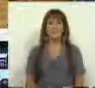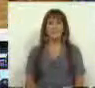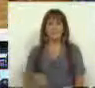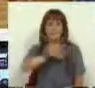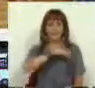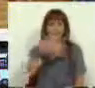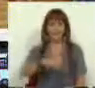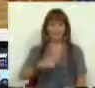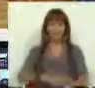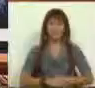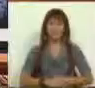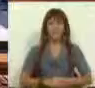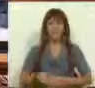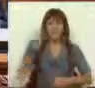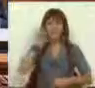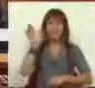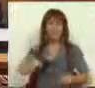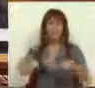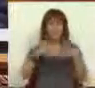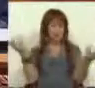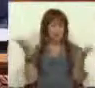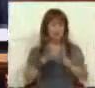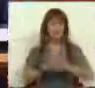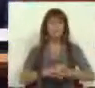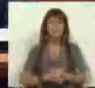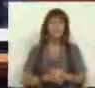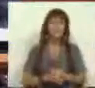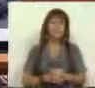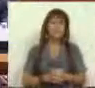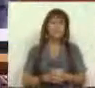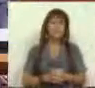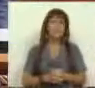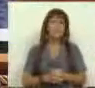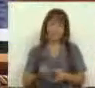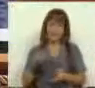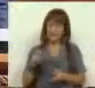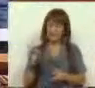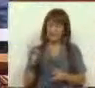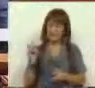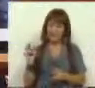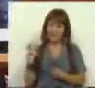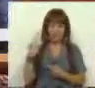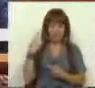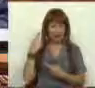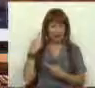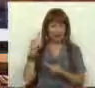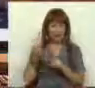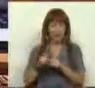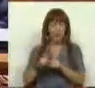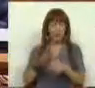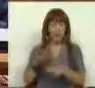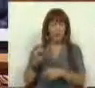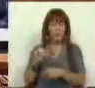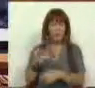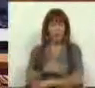Senhor Presidente, senhoras e senhores deputados, há 36 anos que o